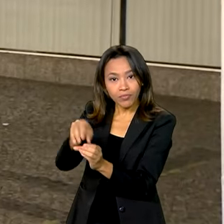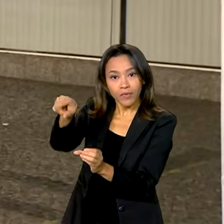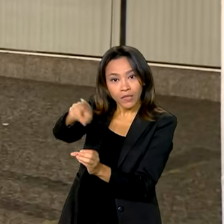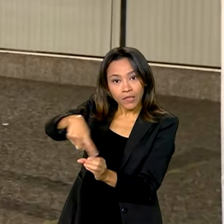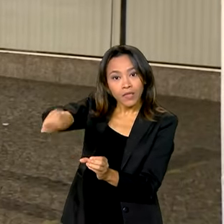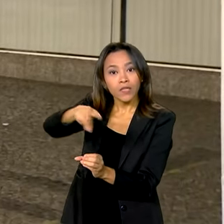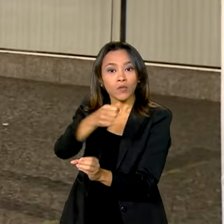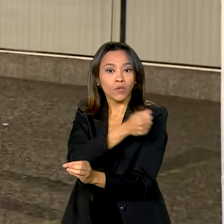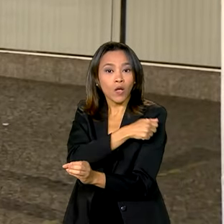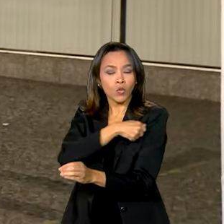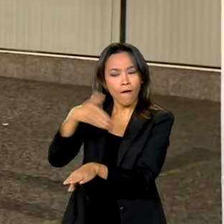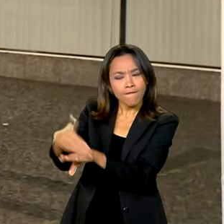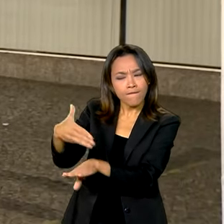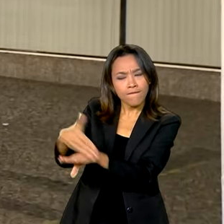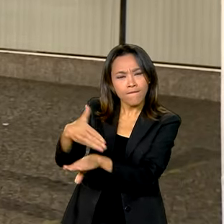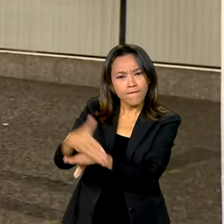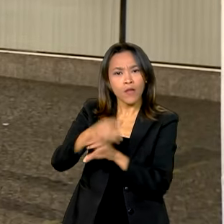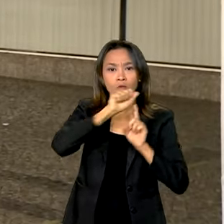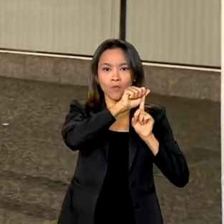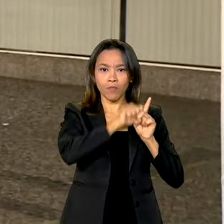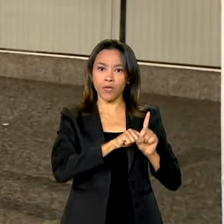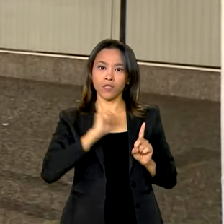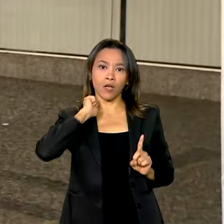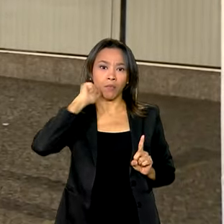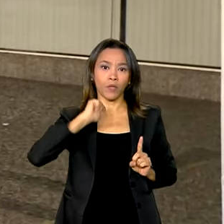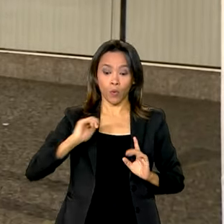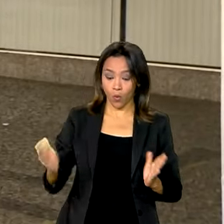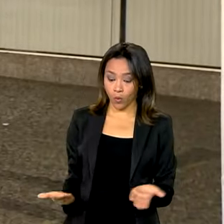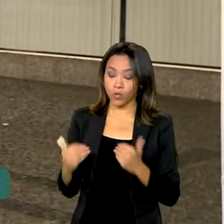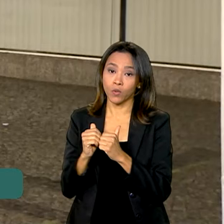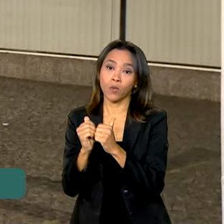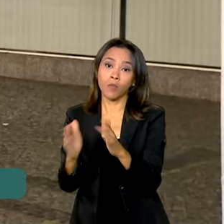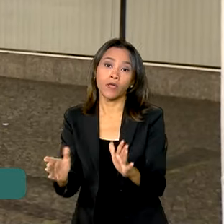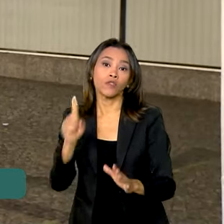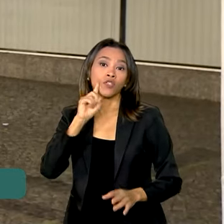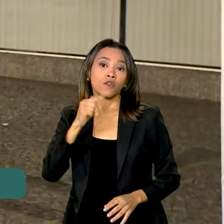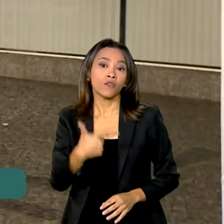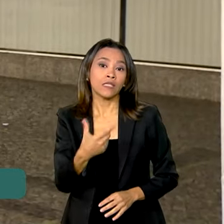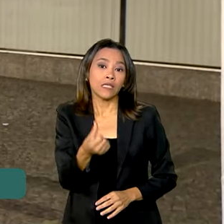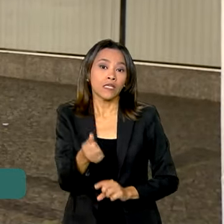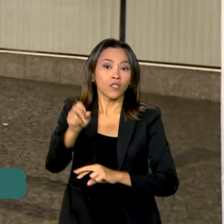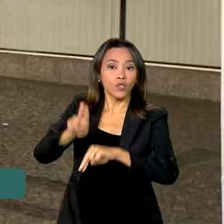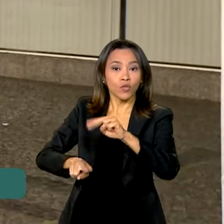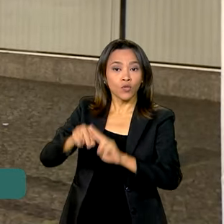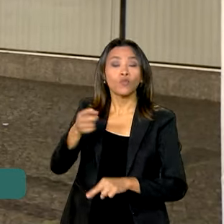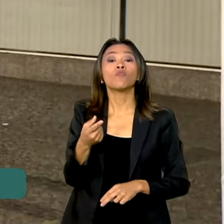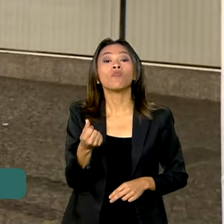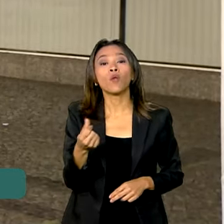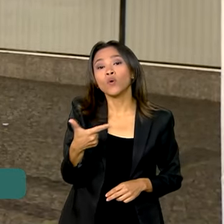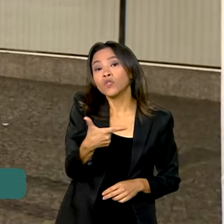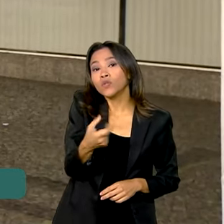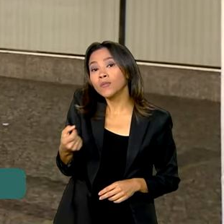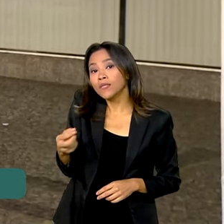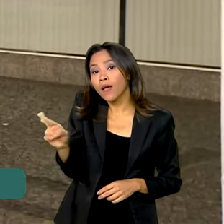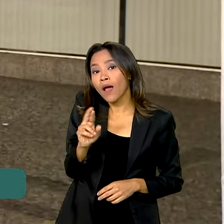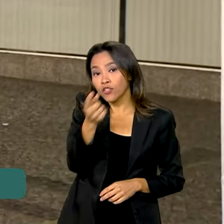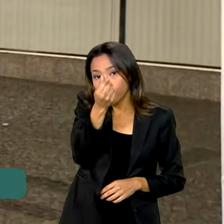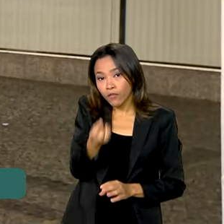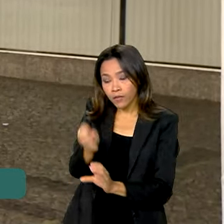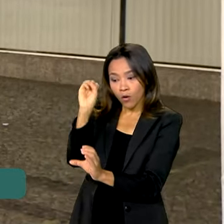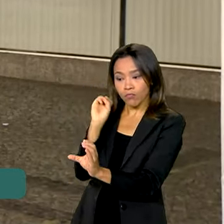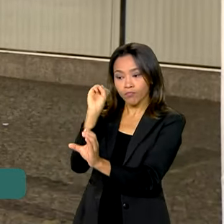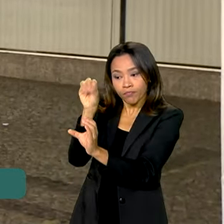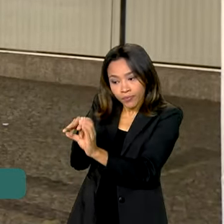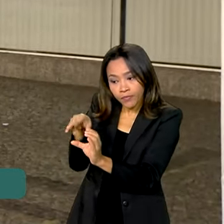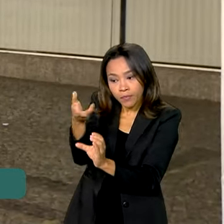frequência das aulas em abril, começa hoje, dia 26 de junho. O valor de R$ 200 vai ser depositado